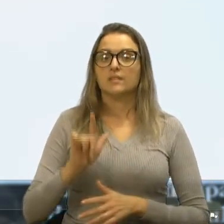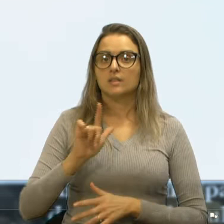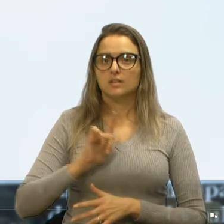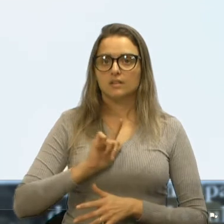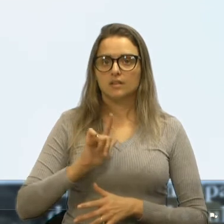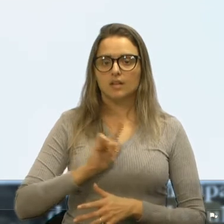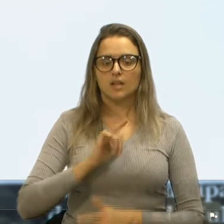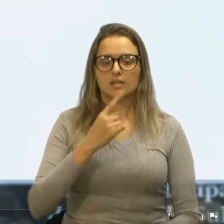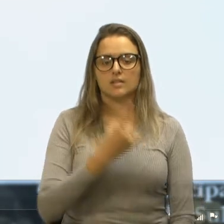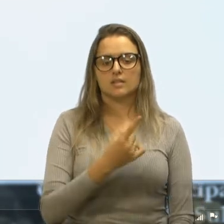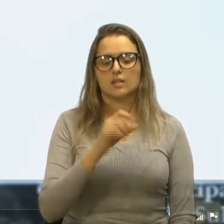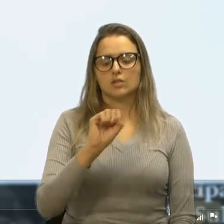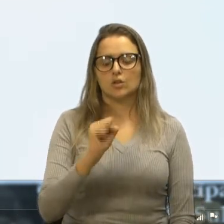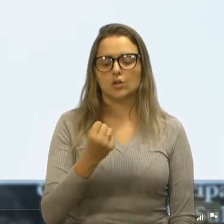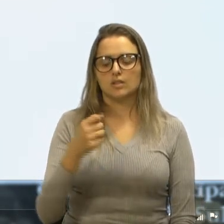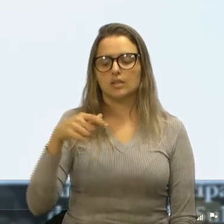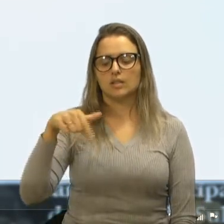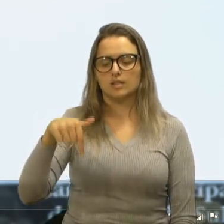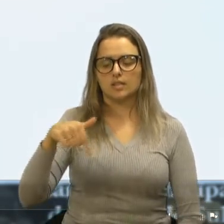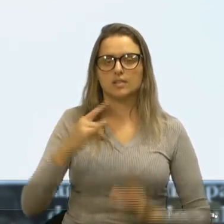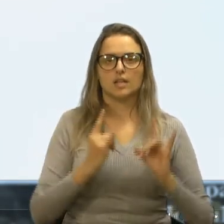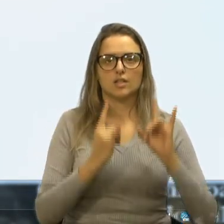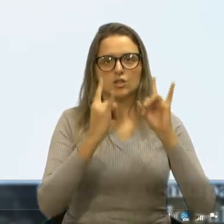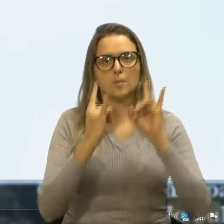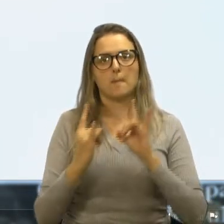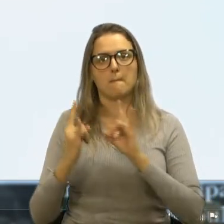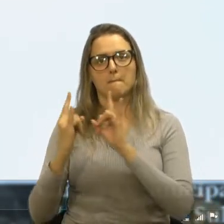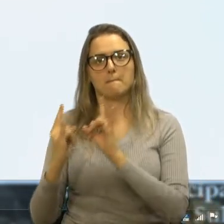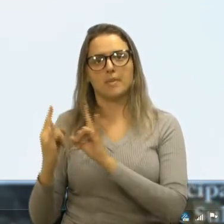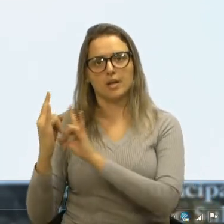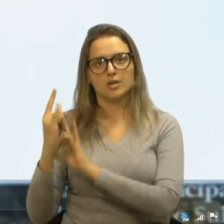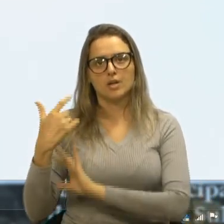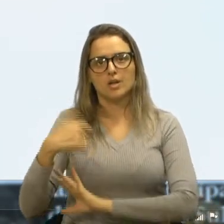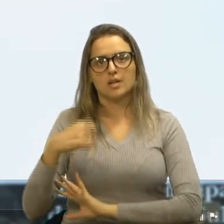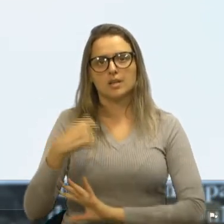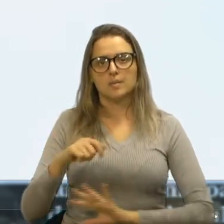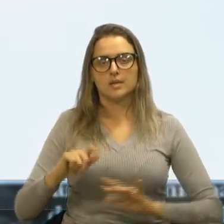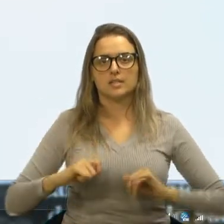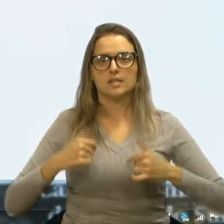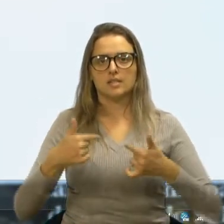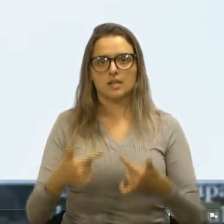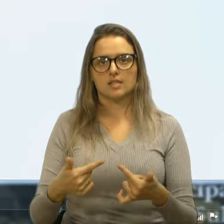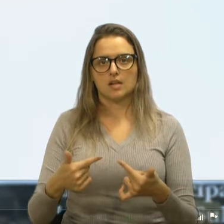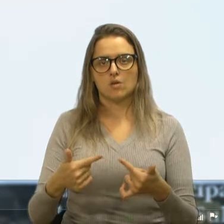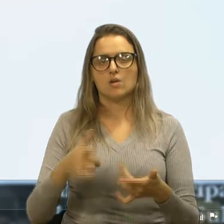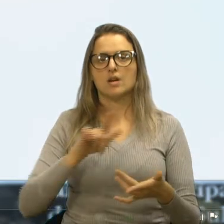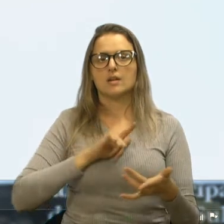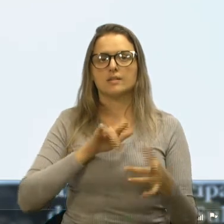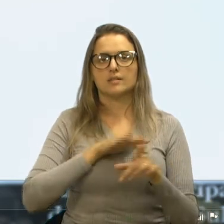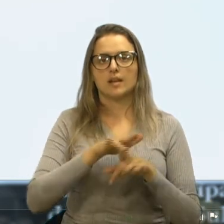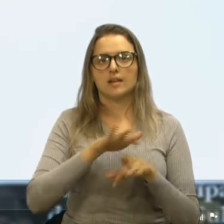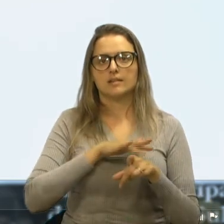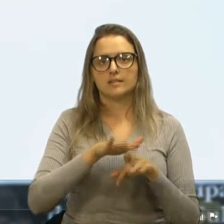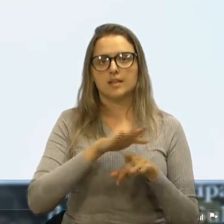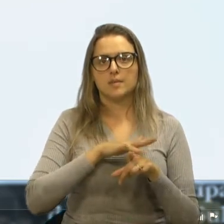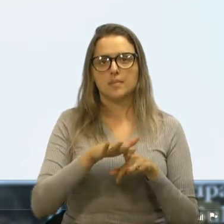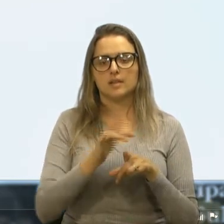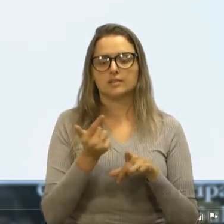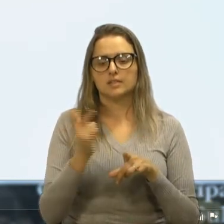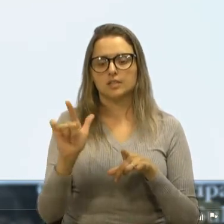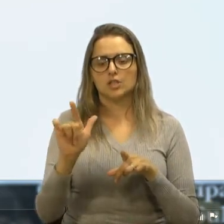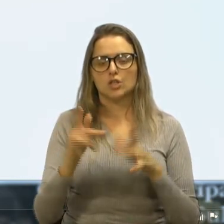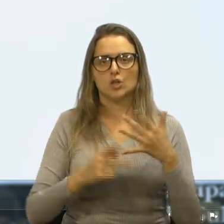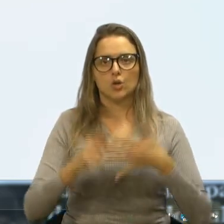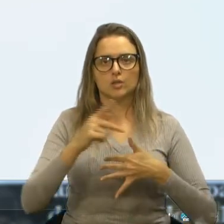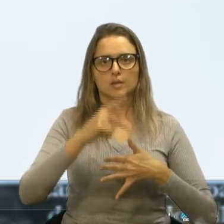Existem 187 edificações identificadas que requerem ações. Temos demanda e prioridades. Deu